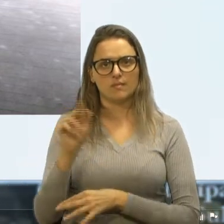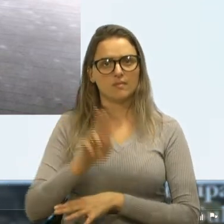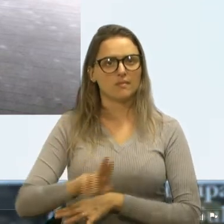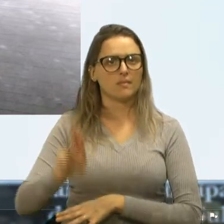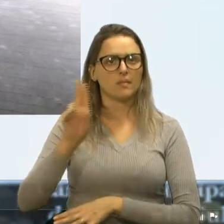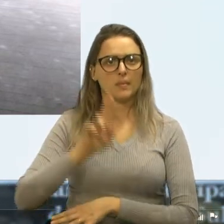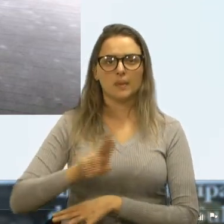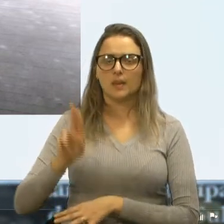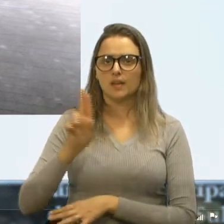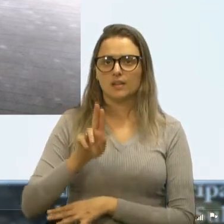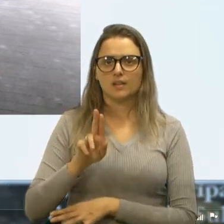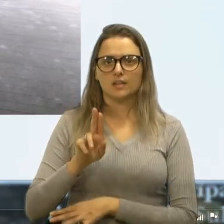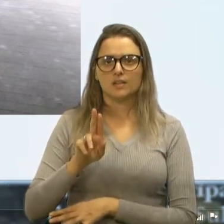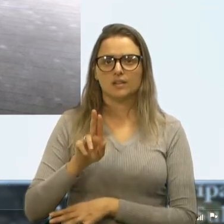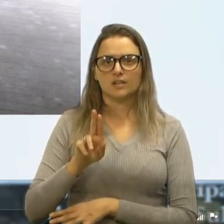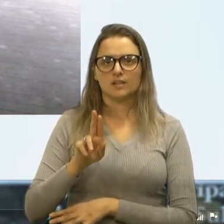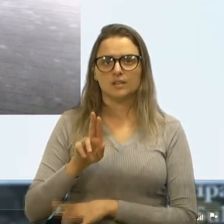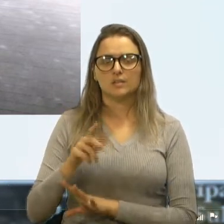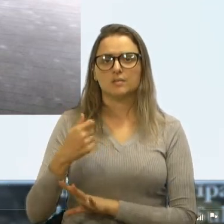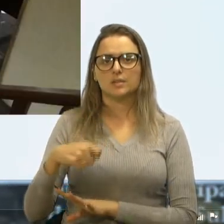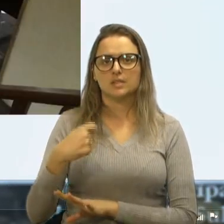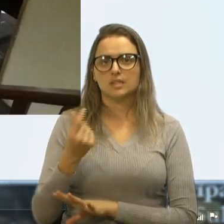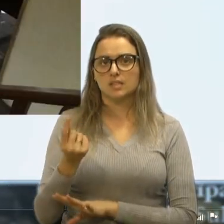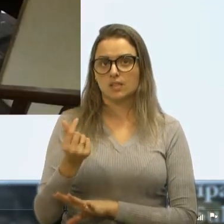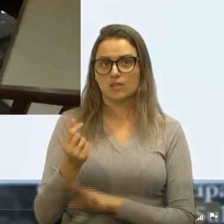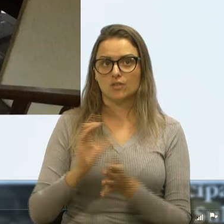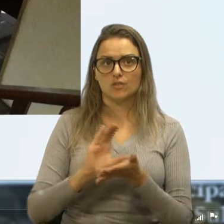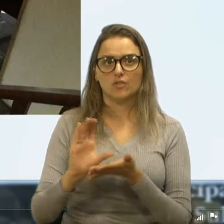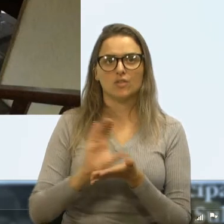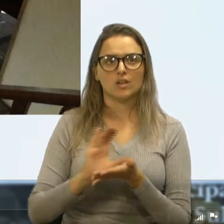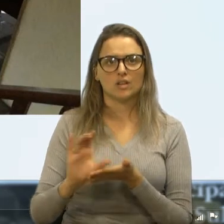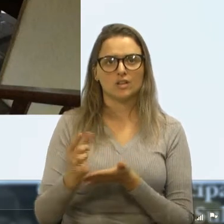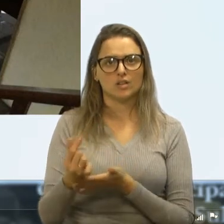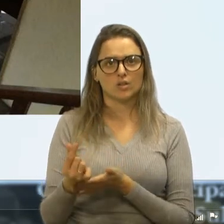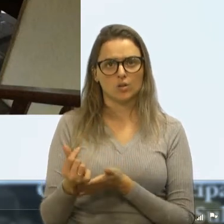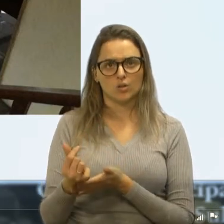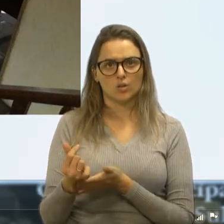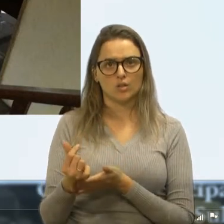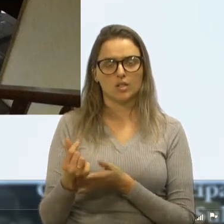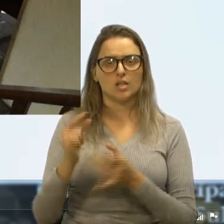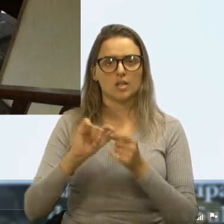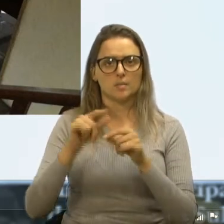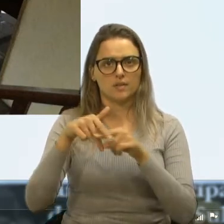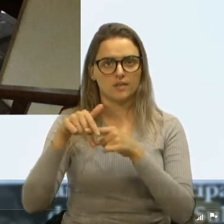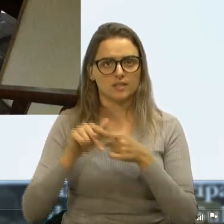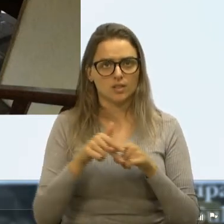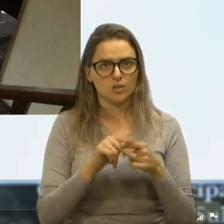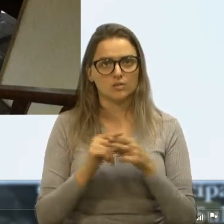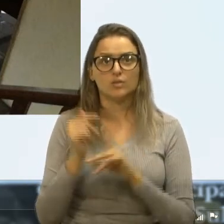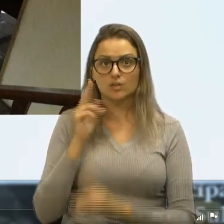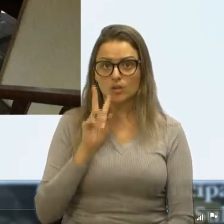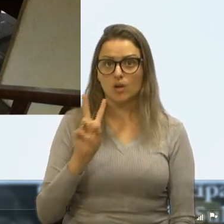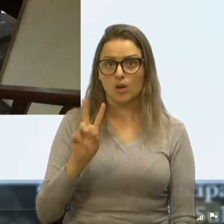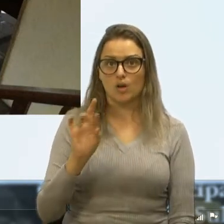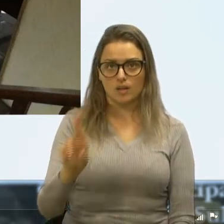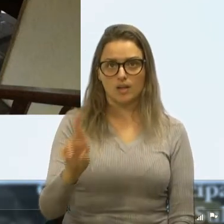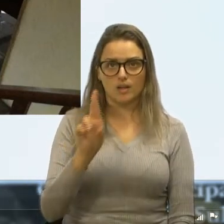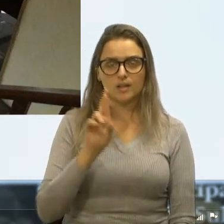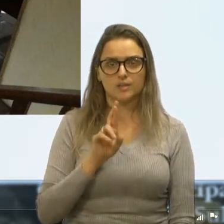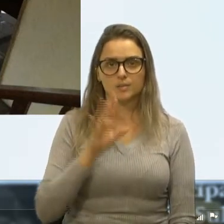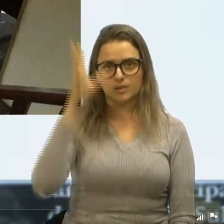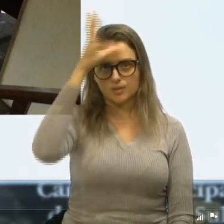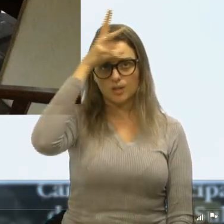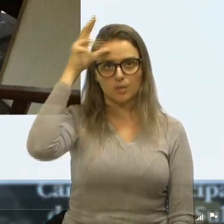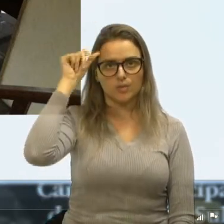municipalidade deverá destinar valores para devidas intervenções, olha a resposta que vem do poder